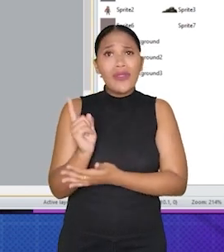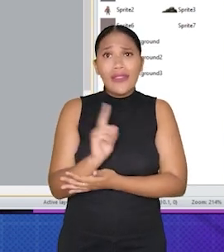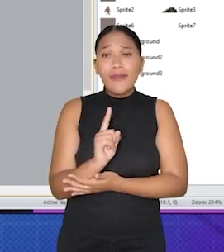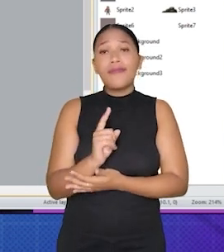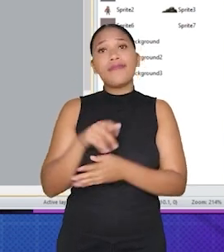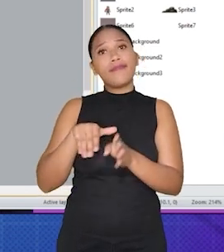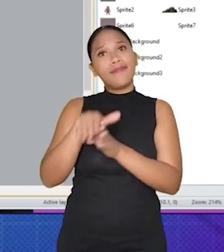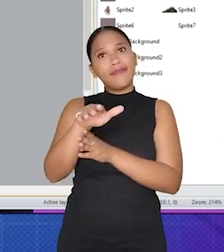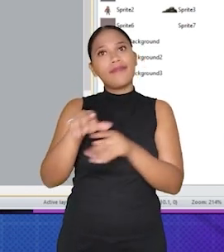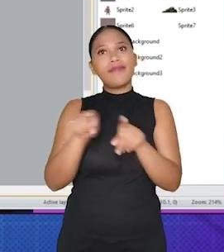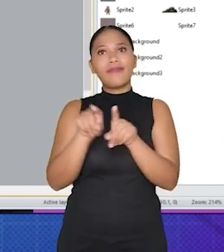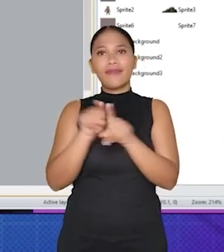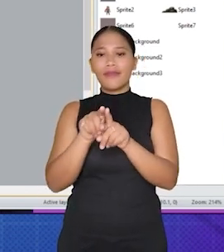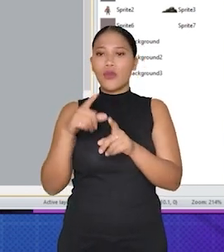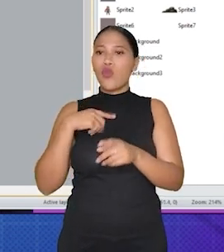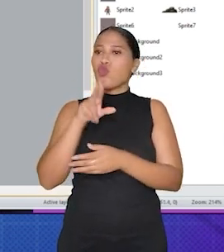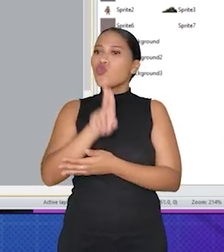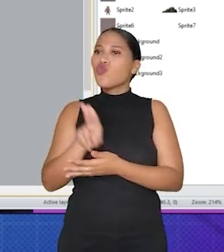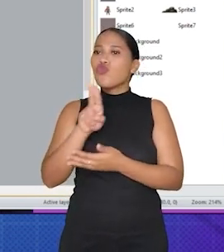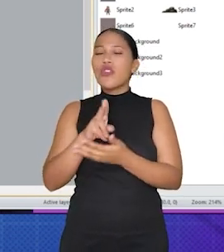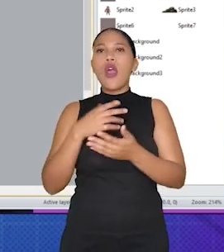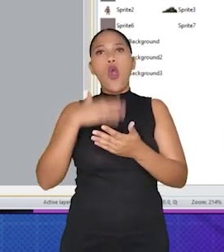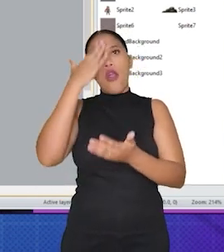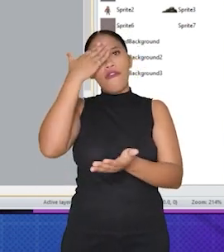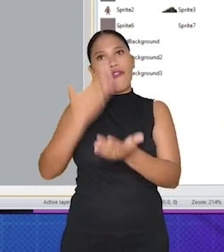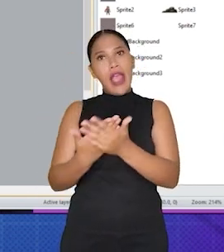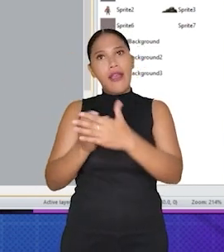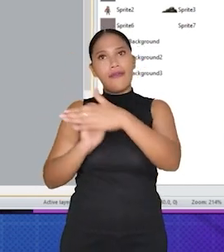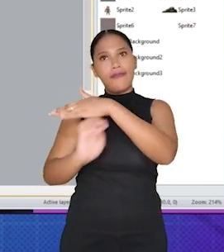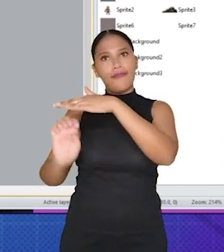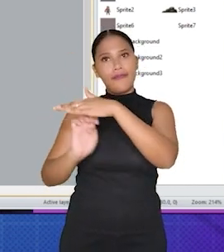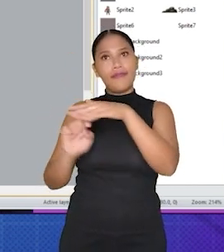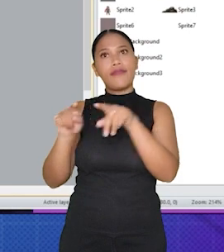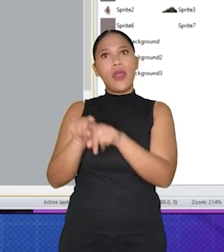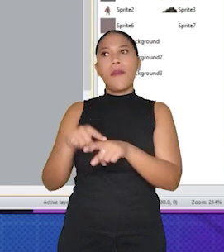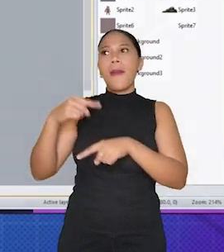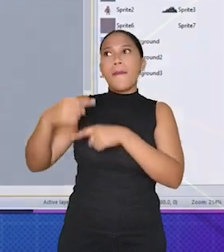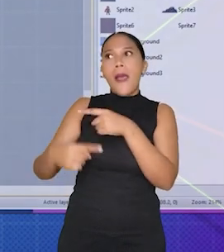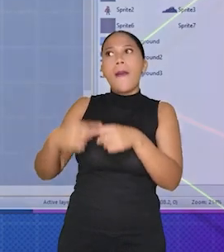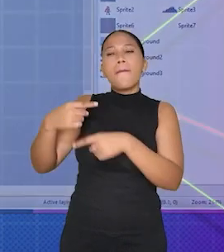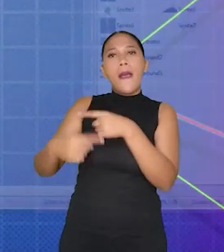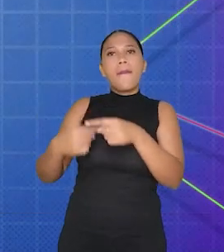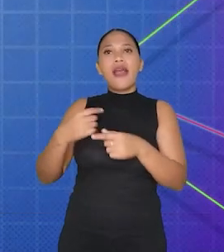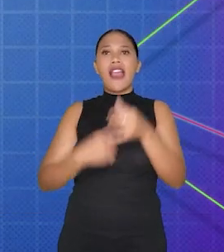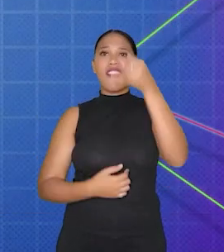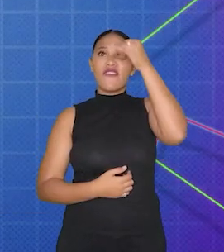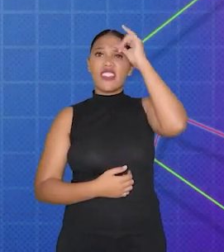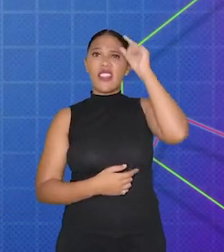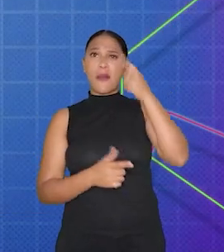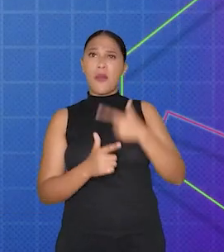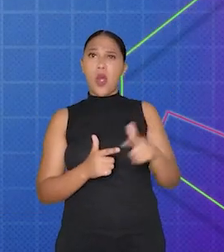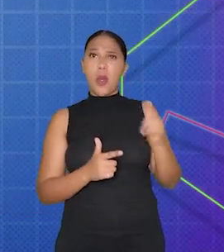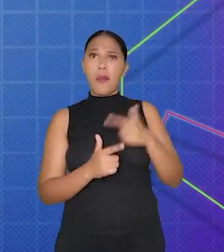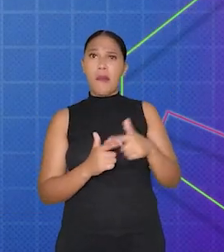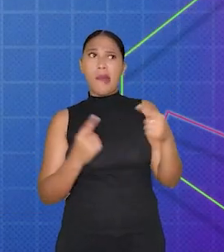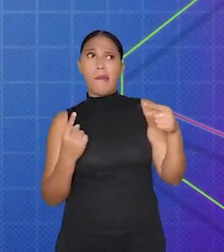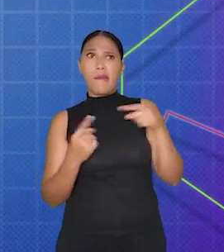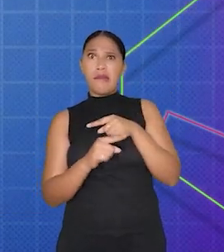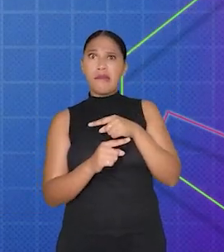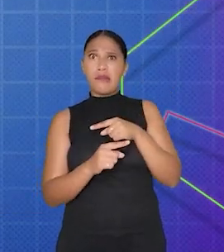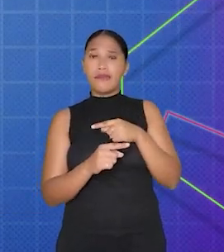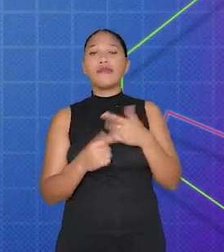jogo. É recomendável usar plugins de desenvolvedores confiáveis e que são atualizados regularmente para evitar problemas de